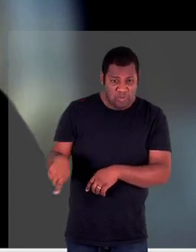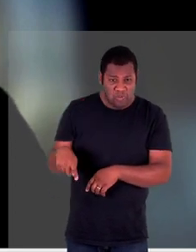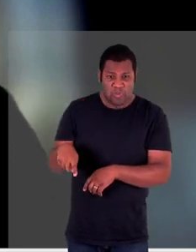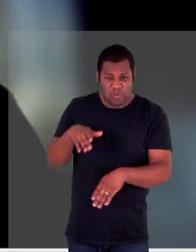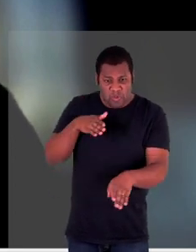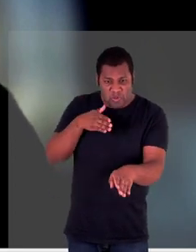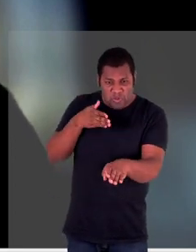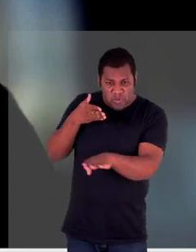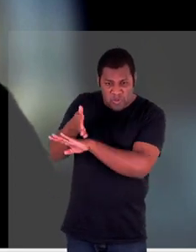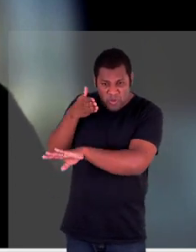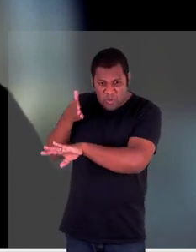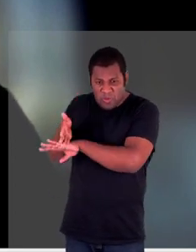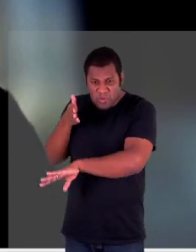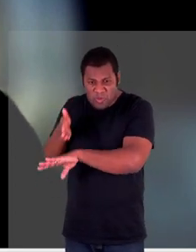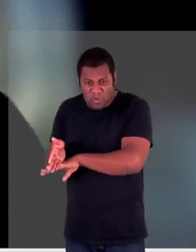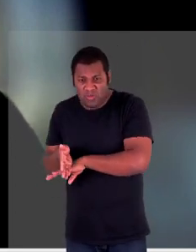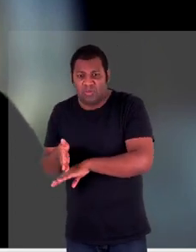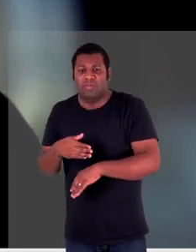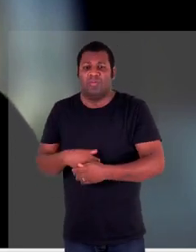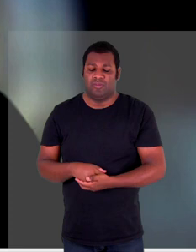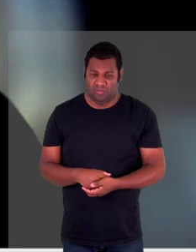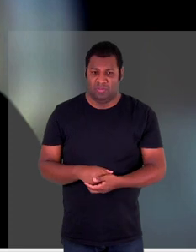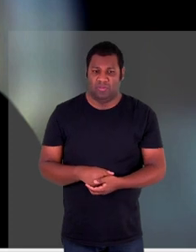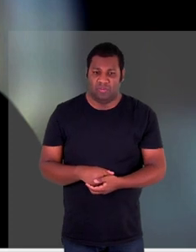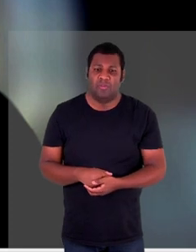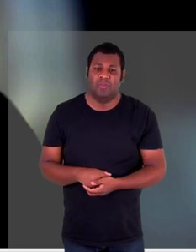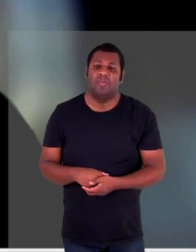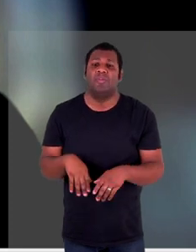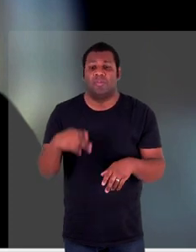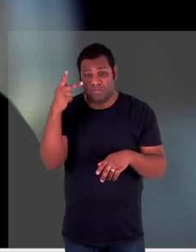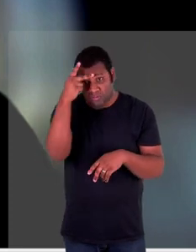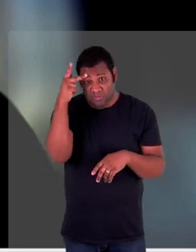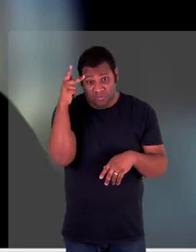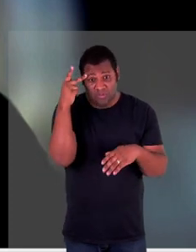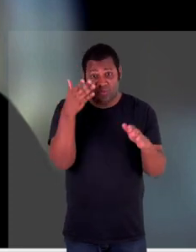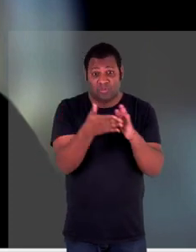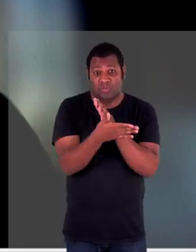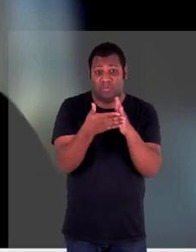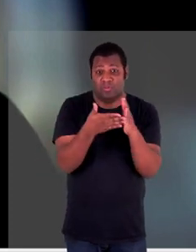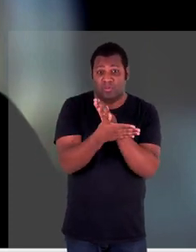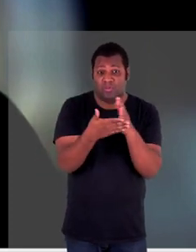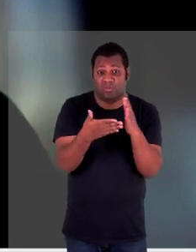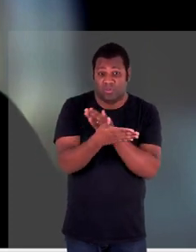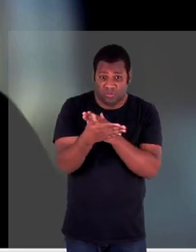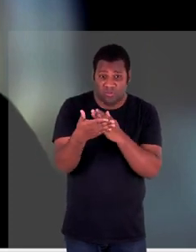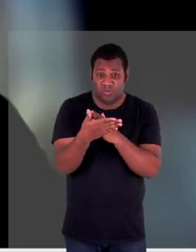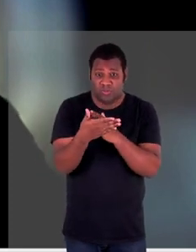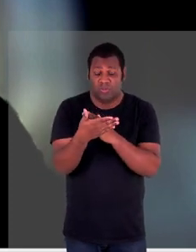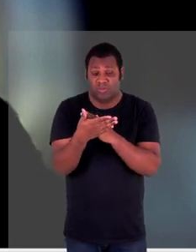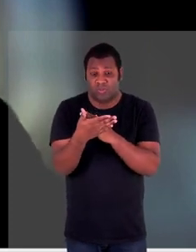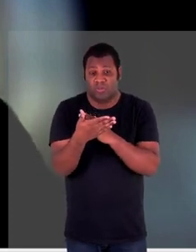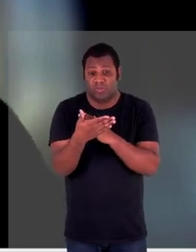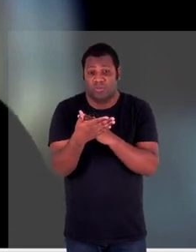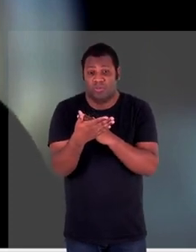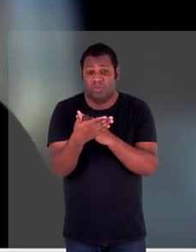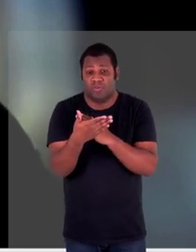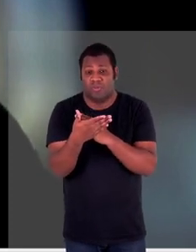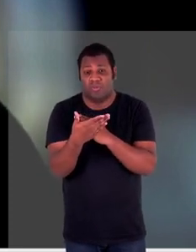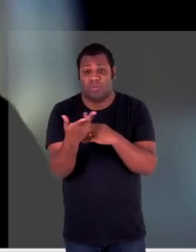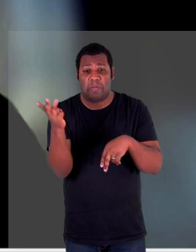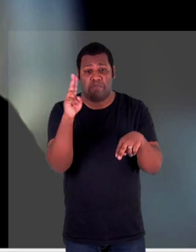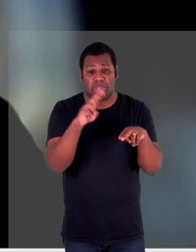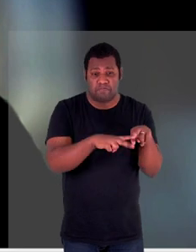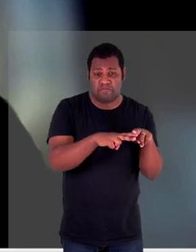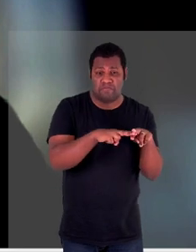que estão ainda em territórios temporariamente ocupados sobre as mãos russas e as pessoas que conseguiram